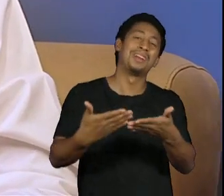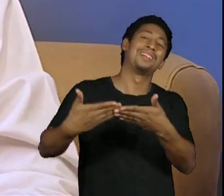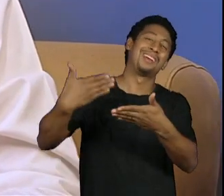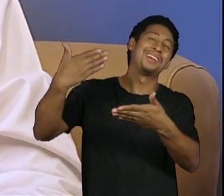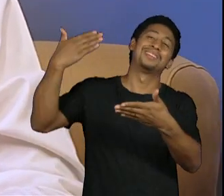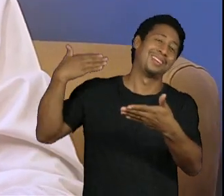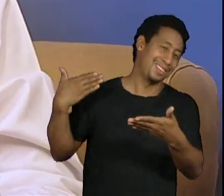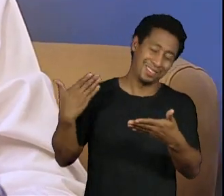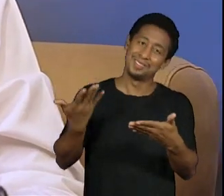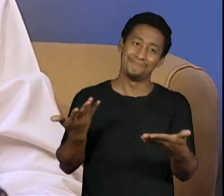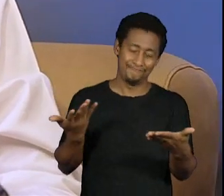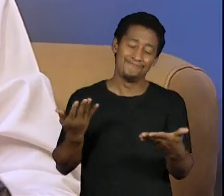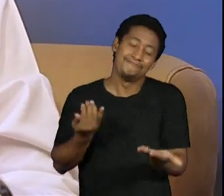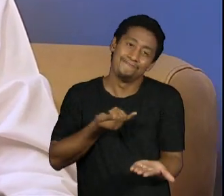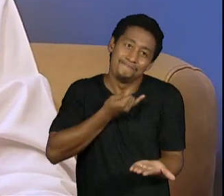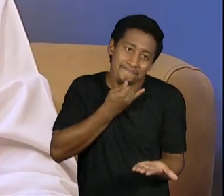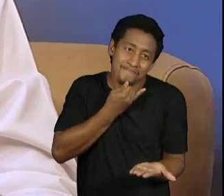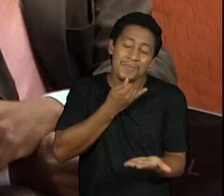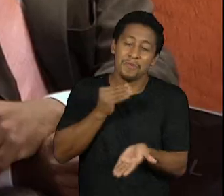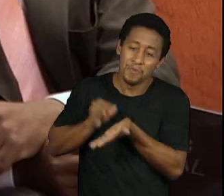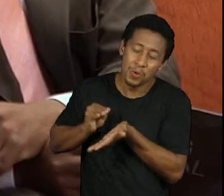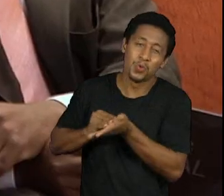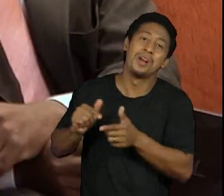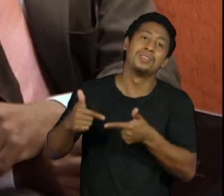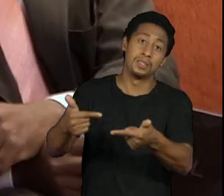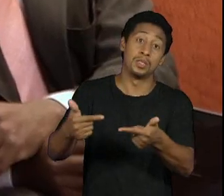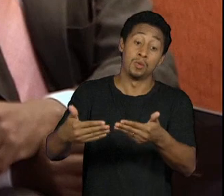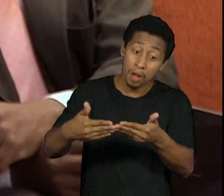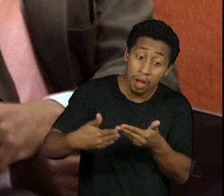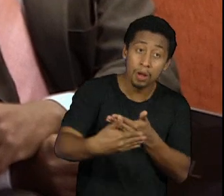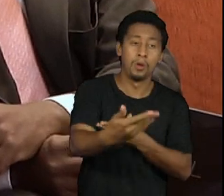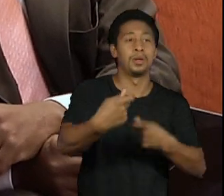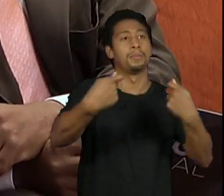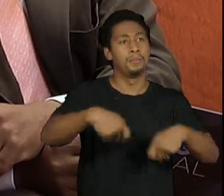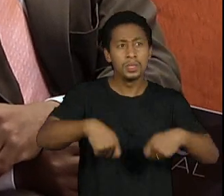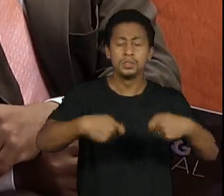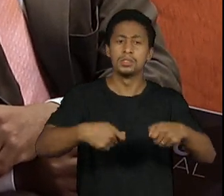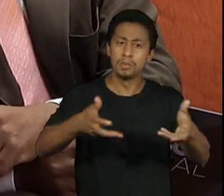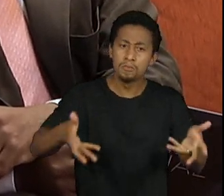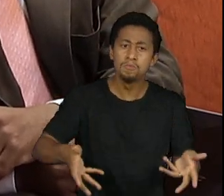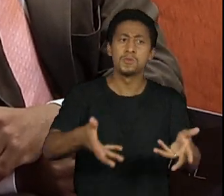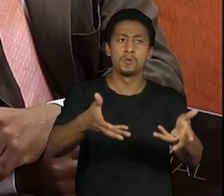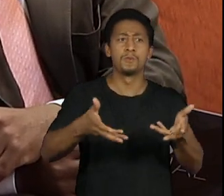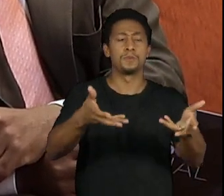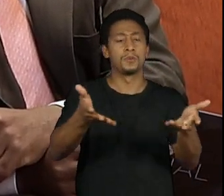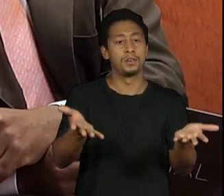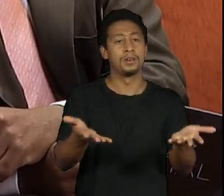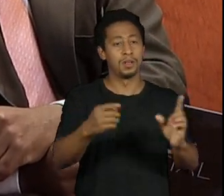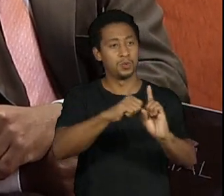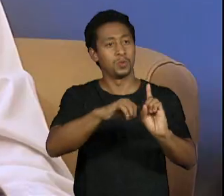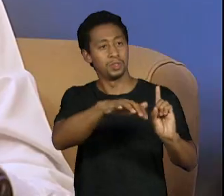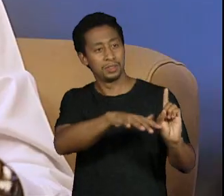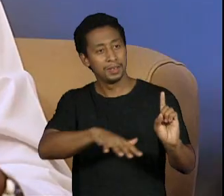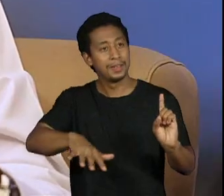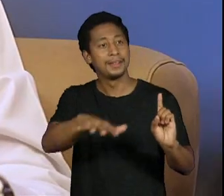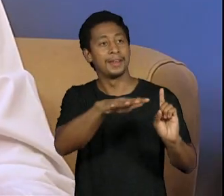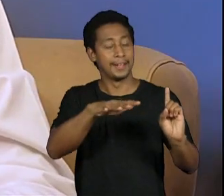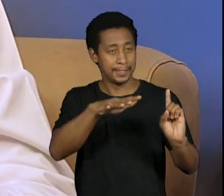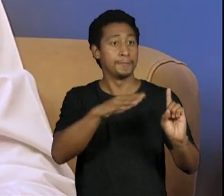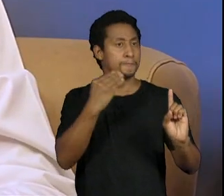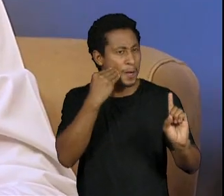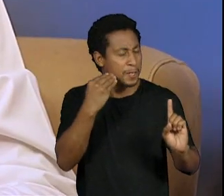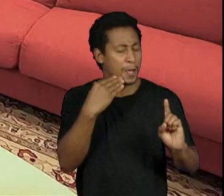é uma forma de a gente gerar a movimentação estruturante necessária numa sociedade que tem que realmente